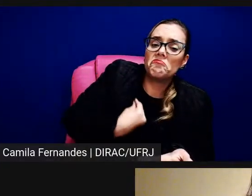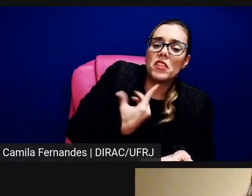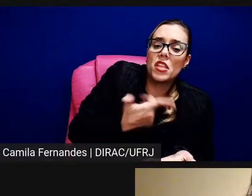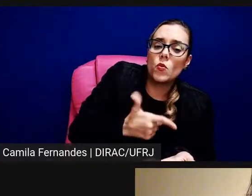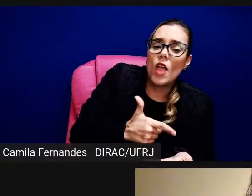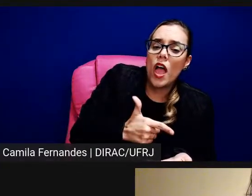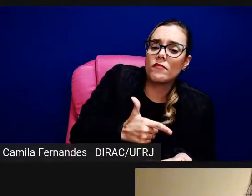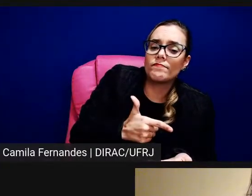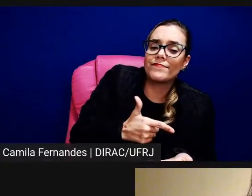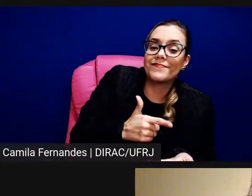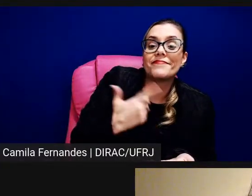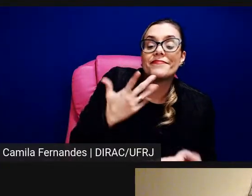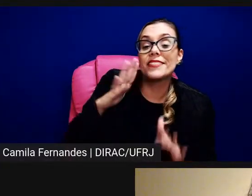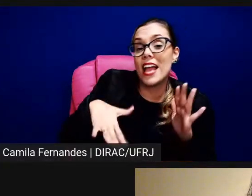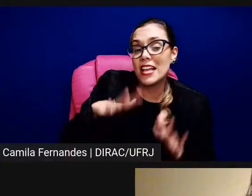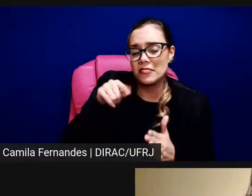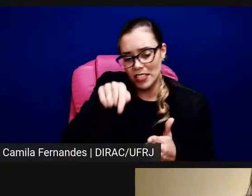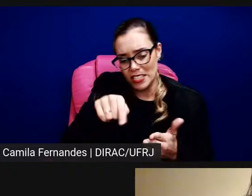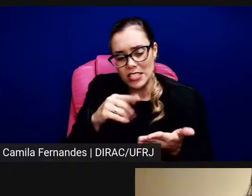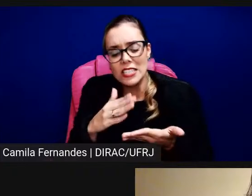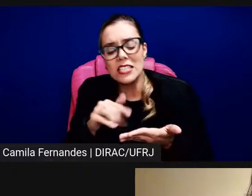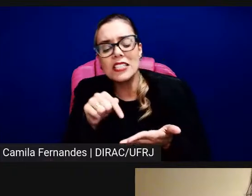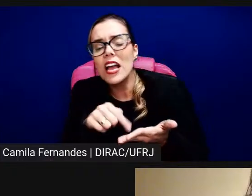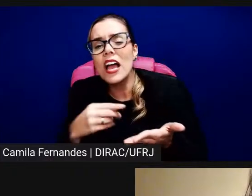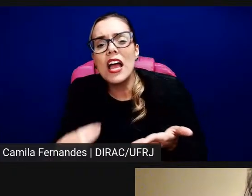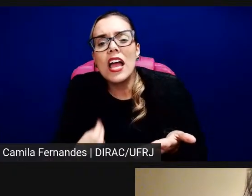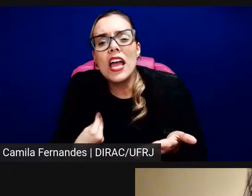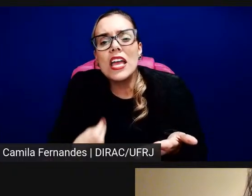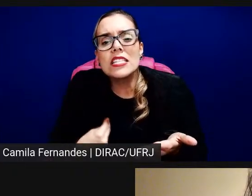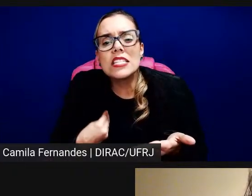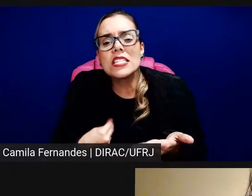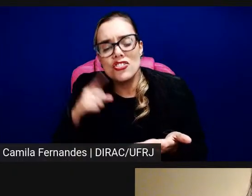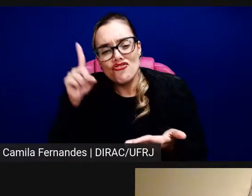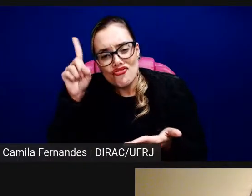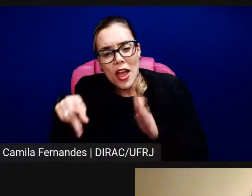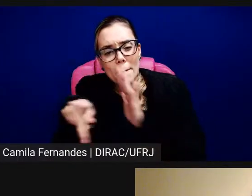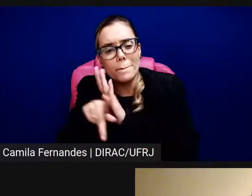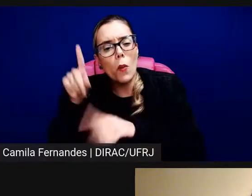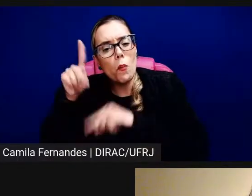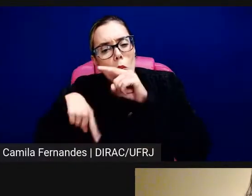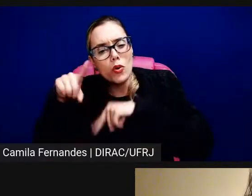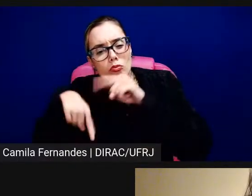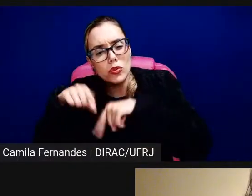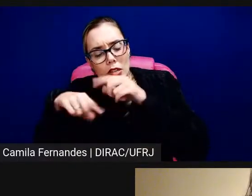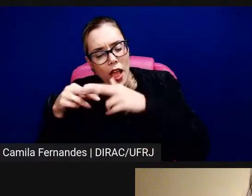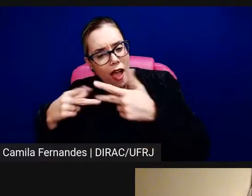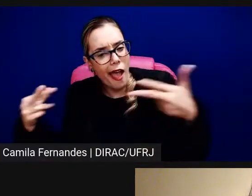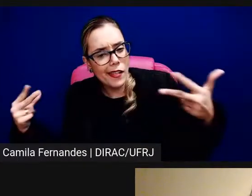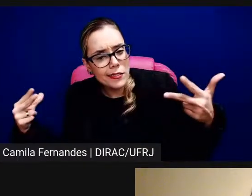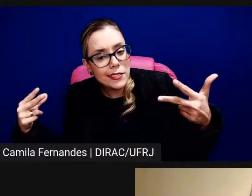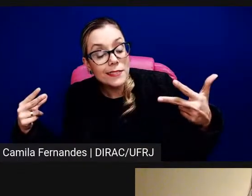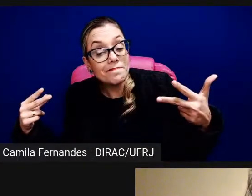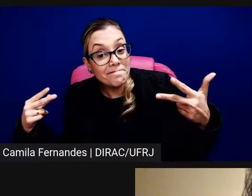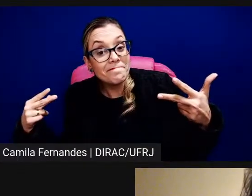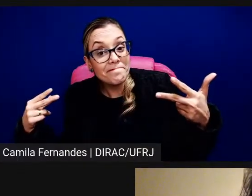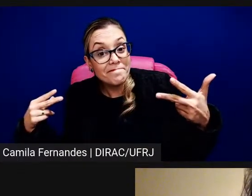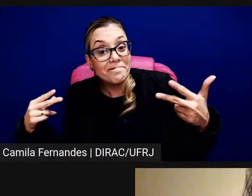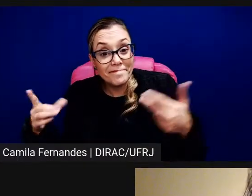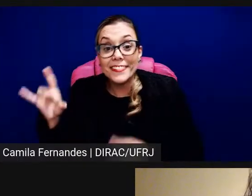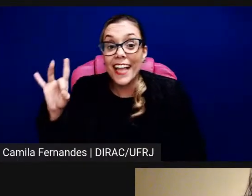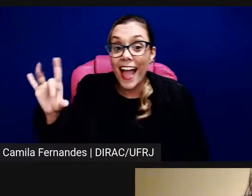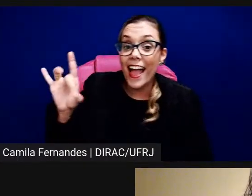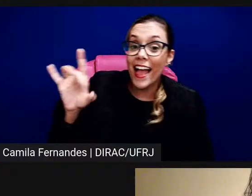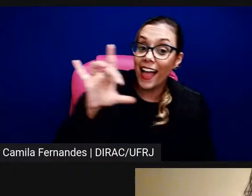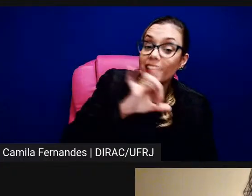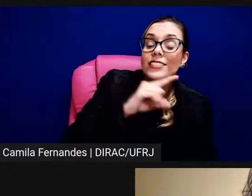né, assim, o que que fica, né, e acho que para cada trabalho o registro é pensado de uma forma